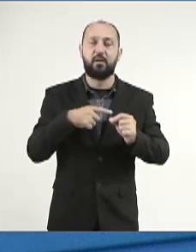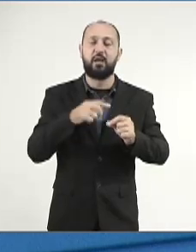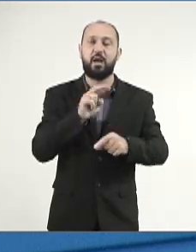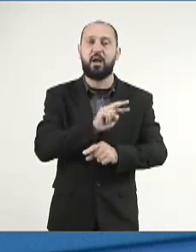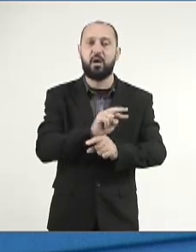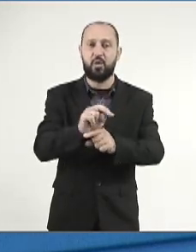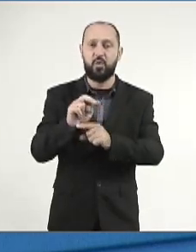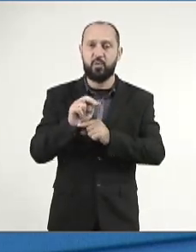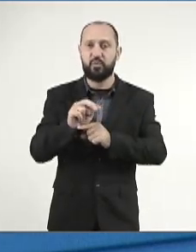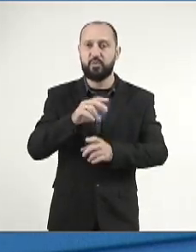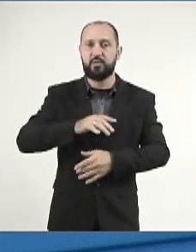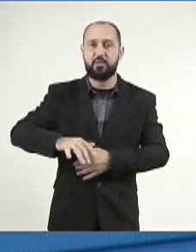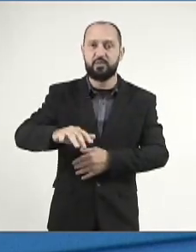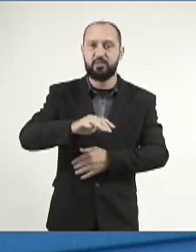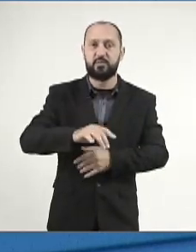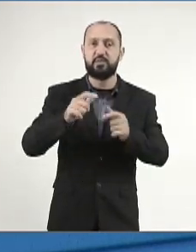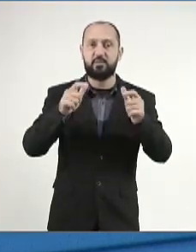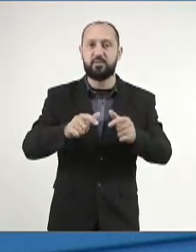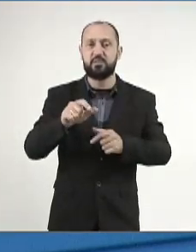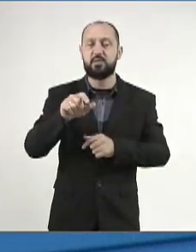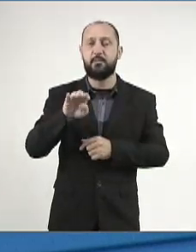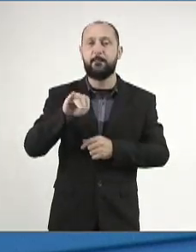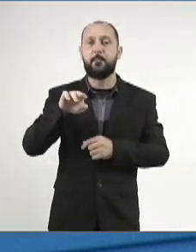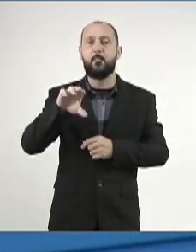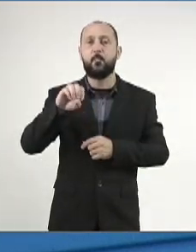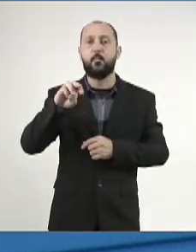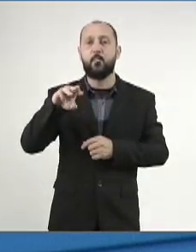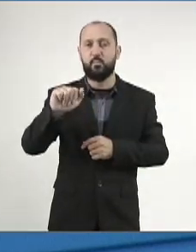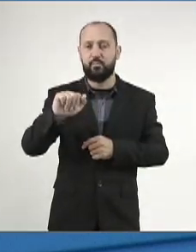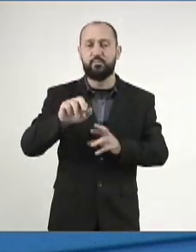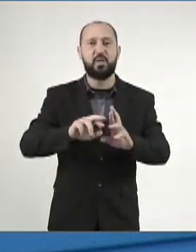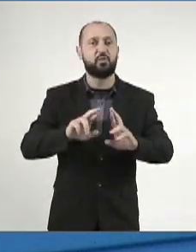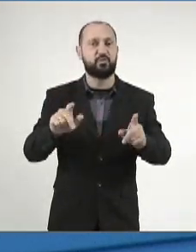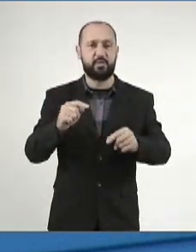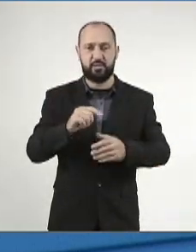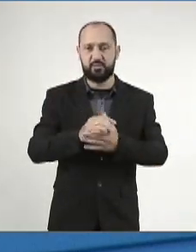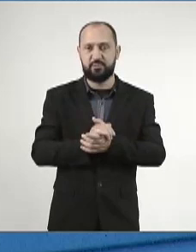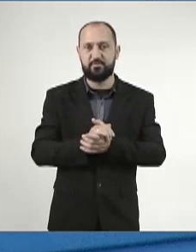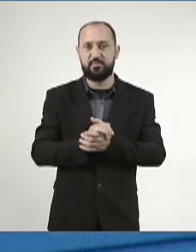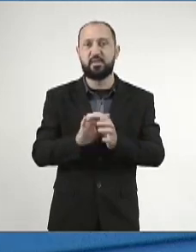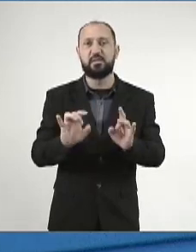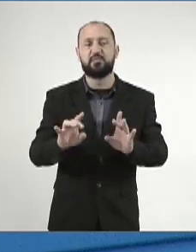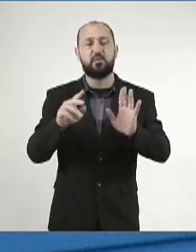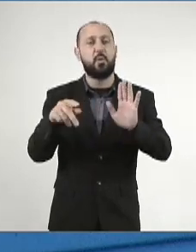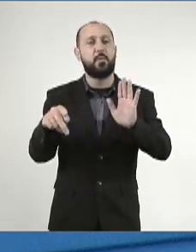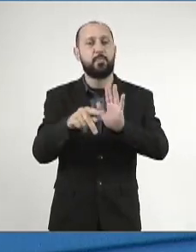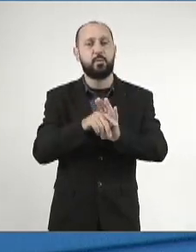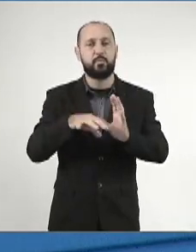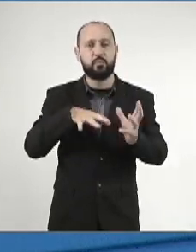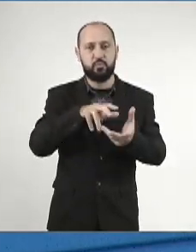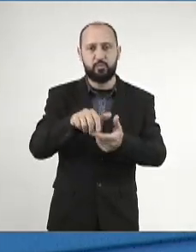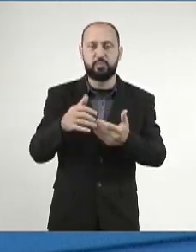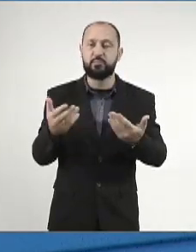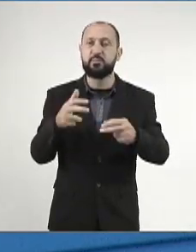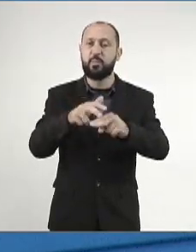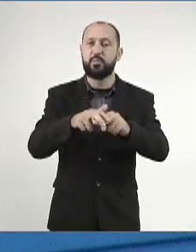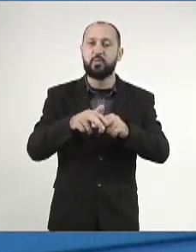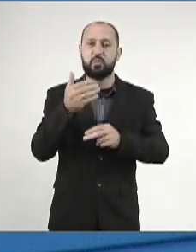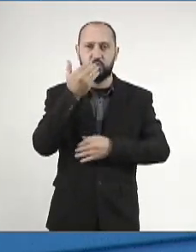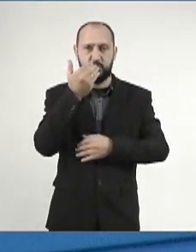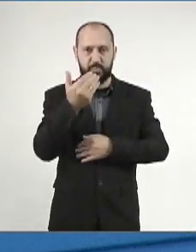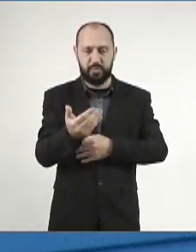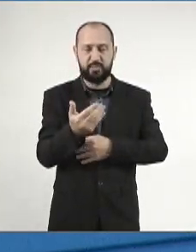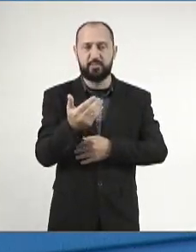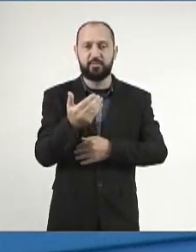preservação deste bioma que é diferenciado, específico em todo o mundo. Então, esse é o nosso